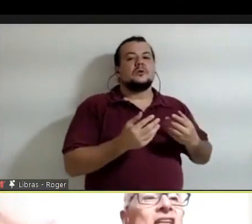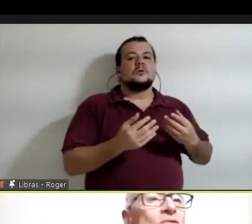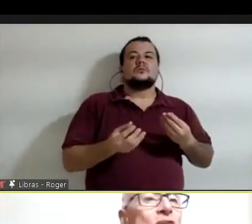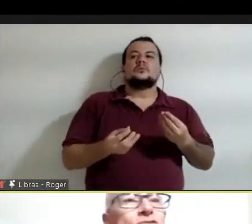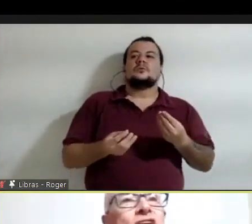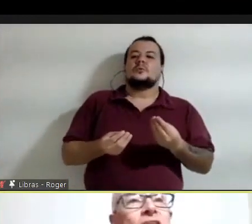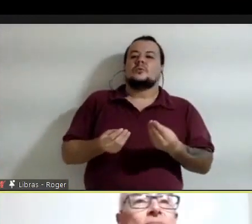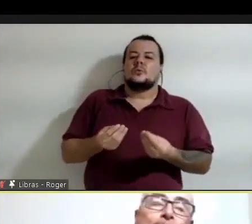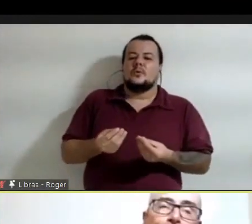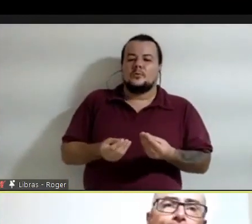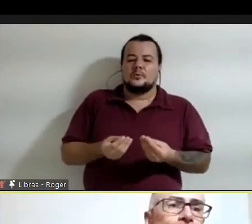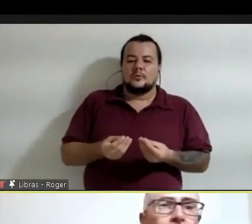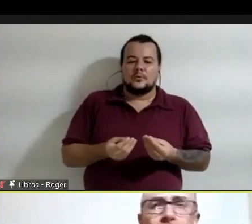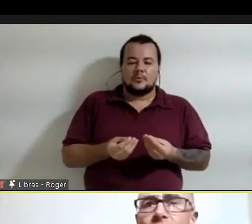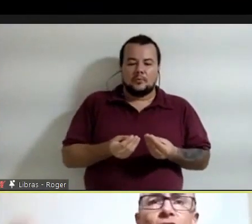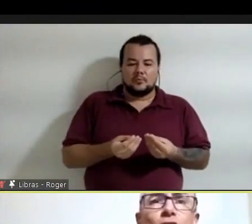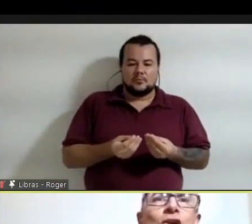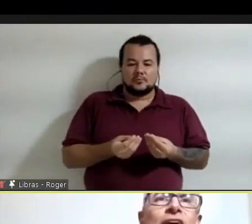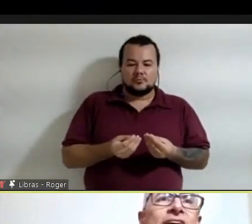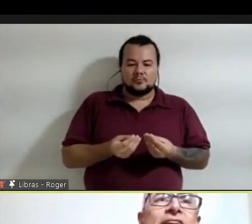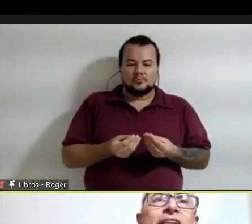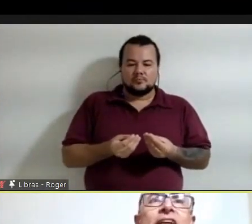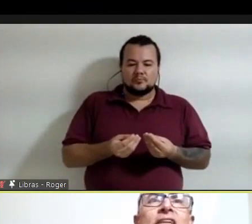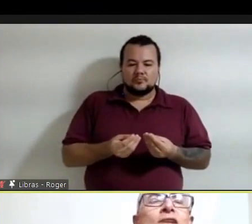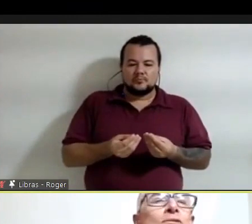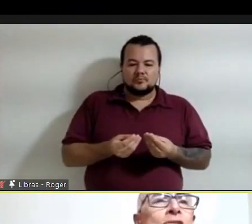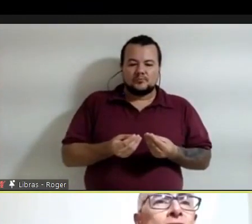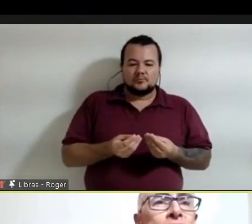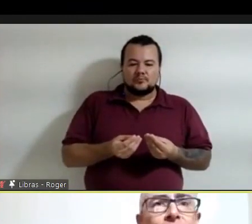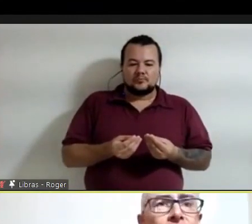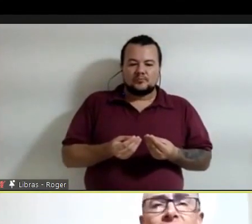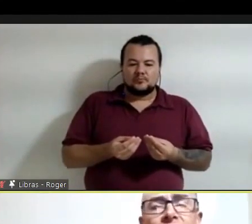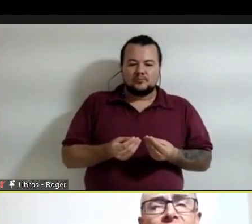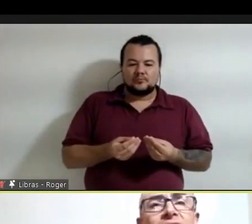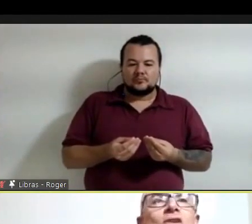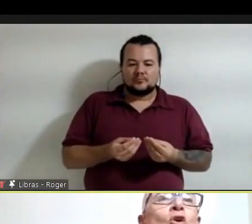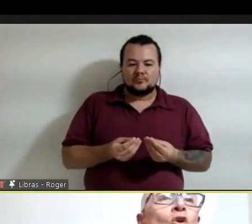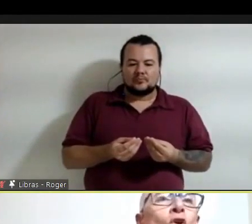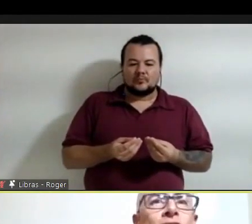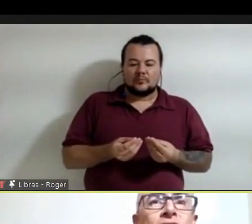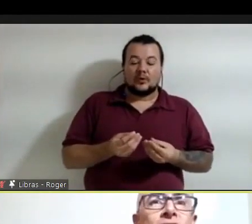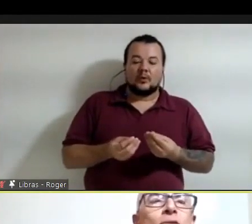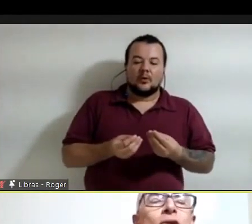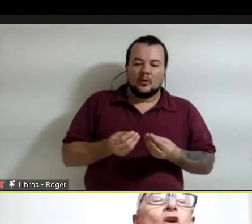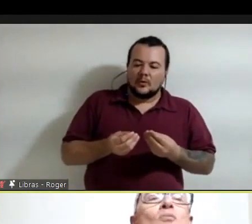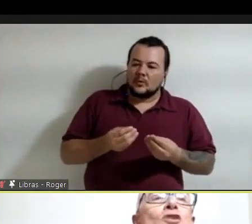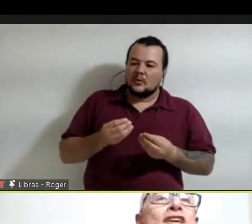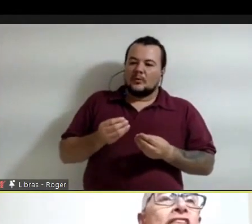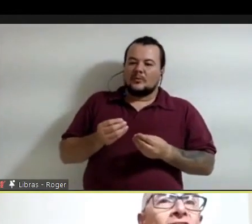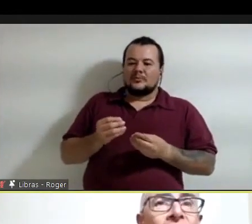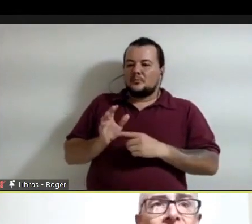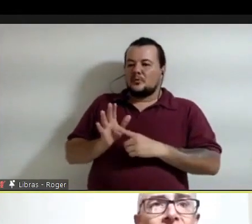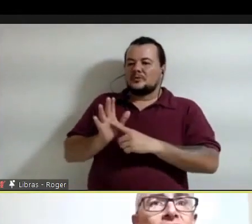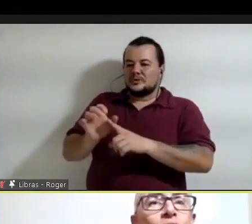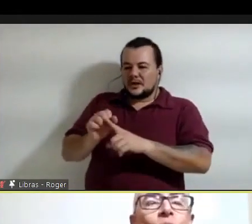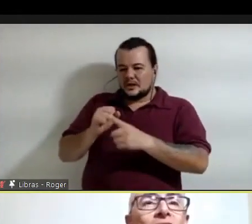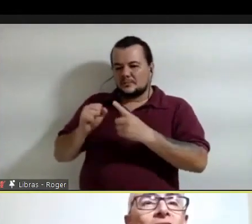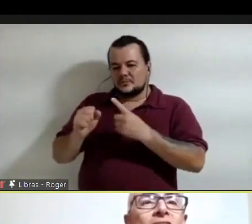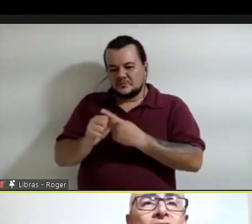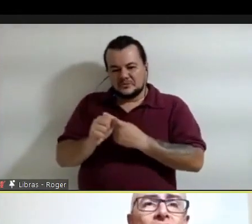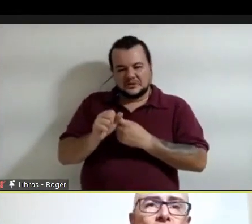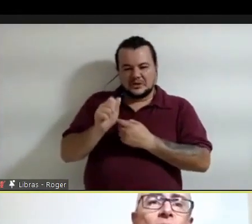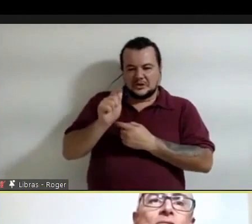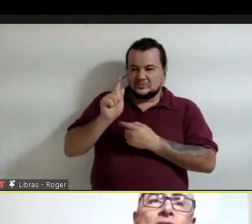ante uma sociedade, ante um gerente, ante um reitor, ante uma comunidade de uma